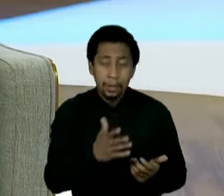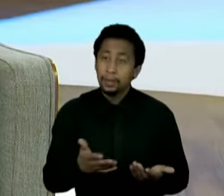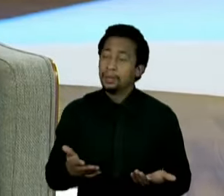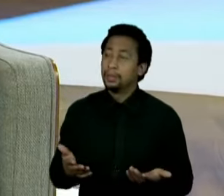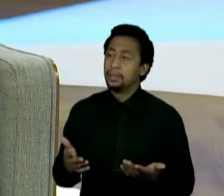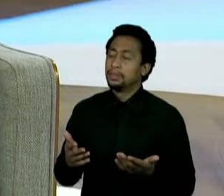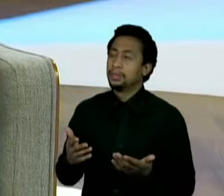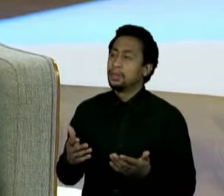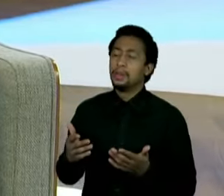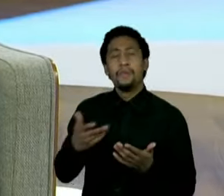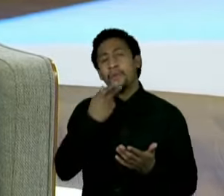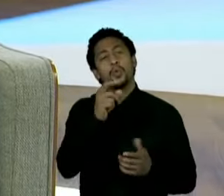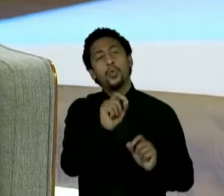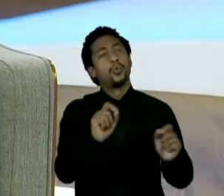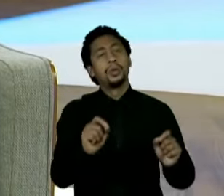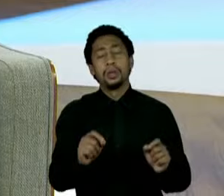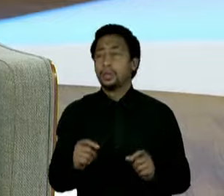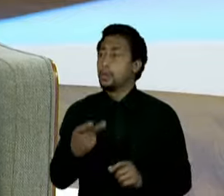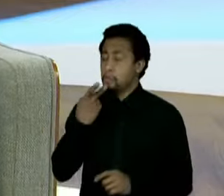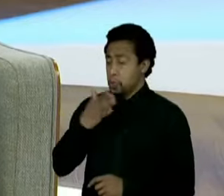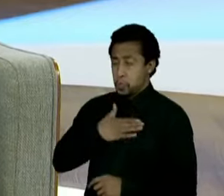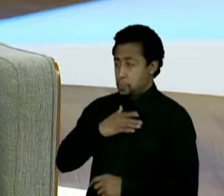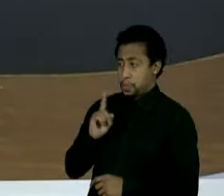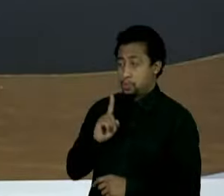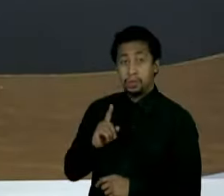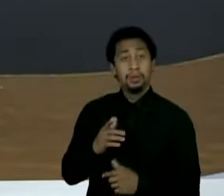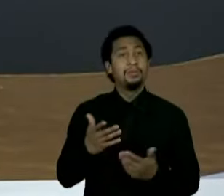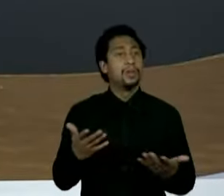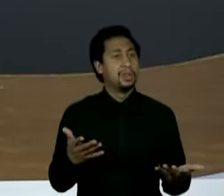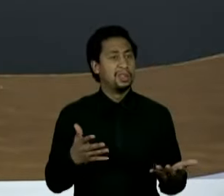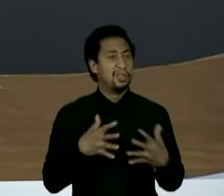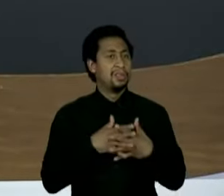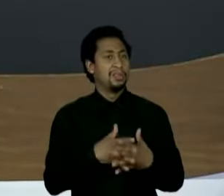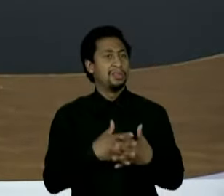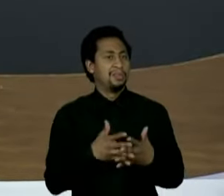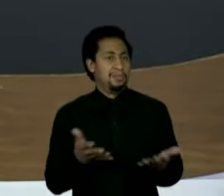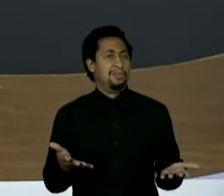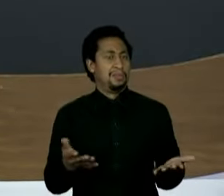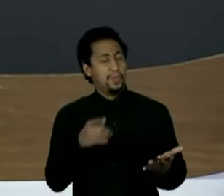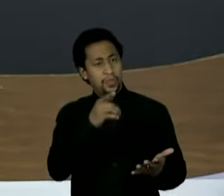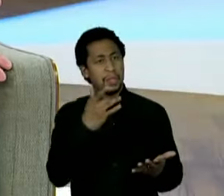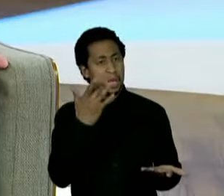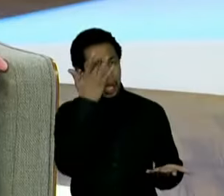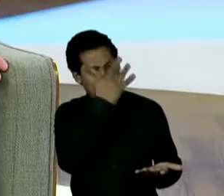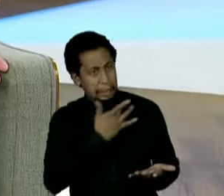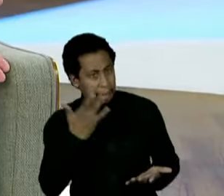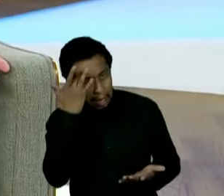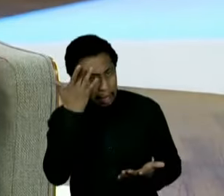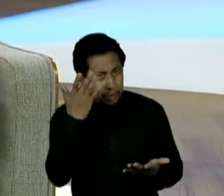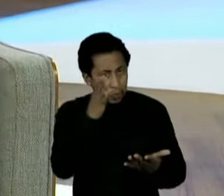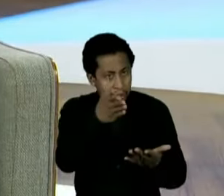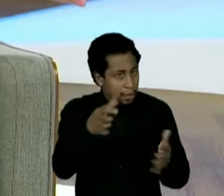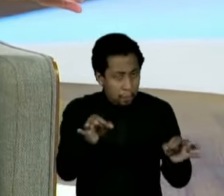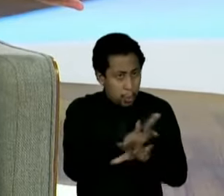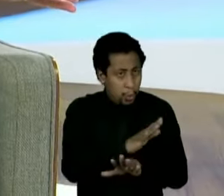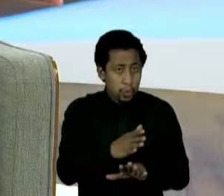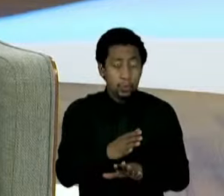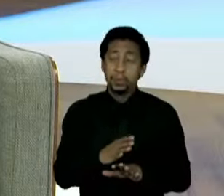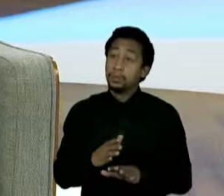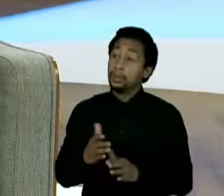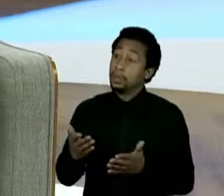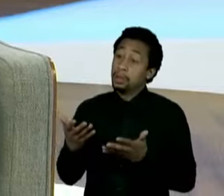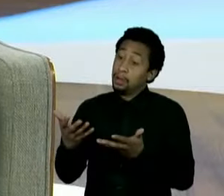Ele não falou comigo diretamente, mas quem falou comigo... já não está congestionado pelo senhor e pelo Adávio? Mas não é só o campo, é pelo bem do país.